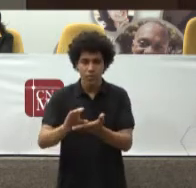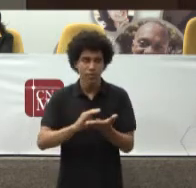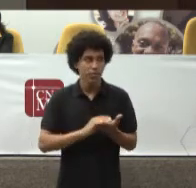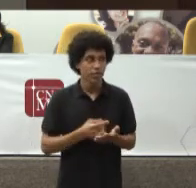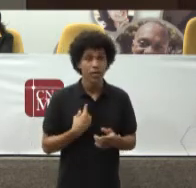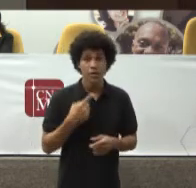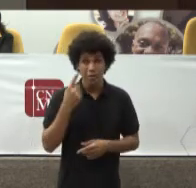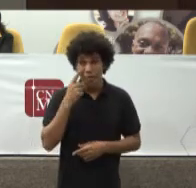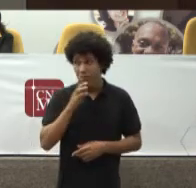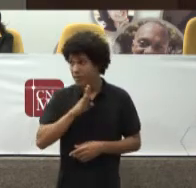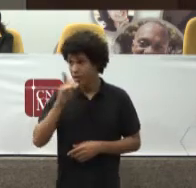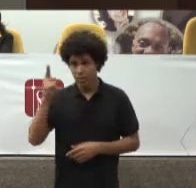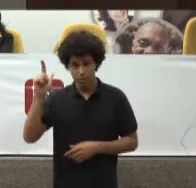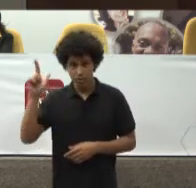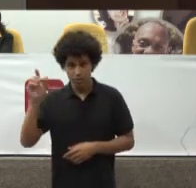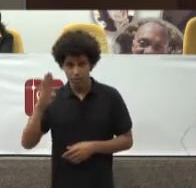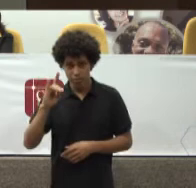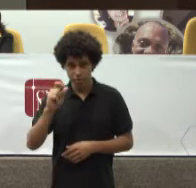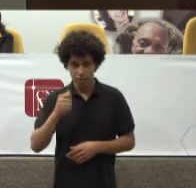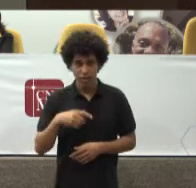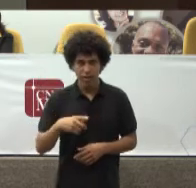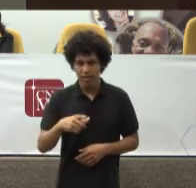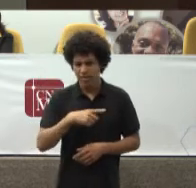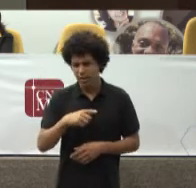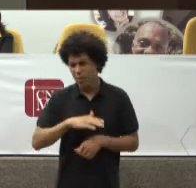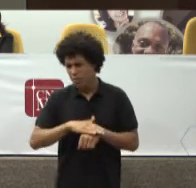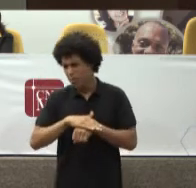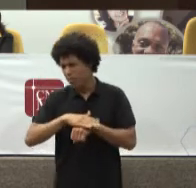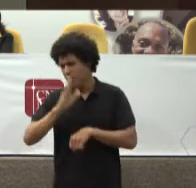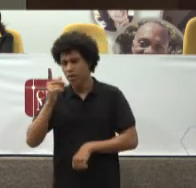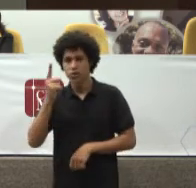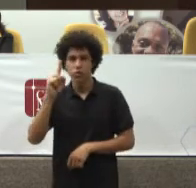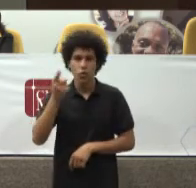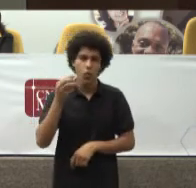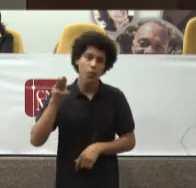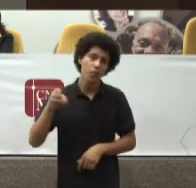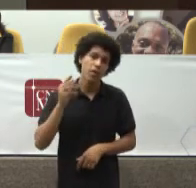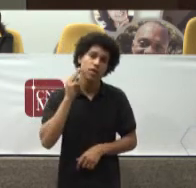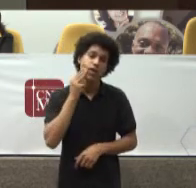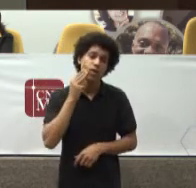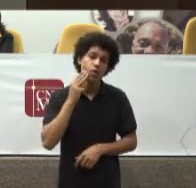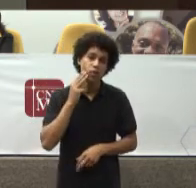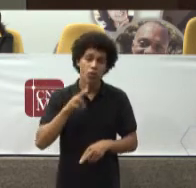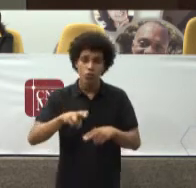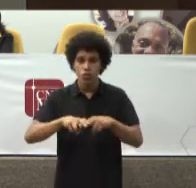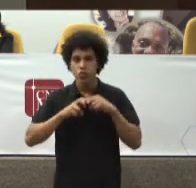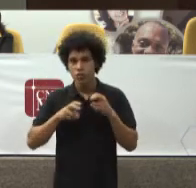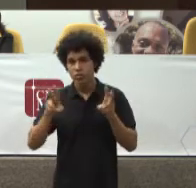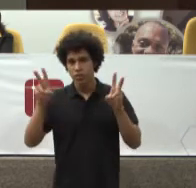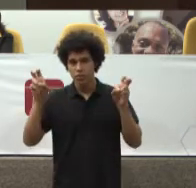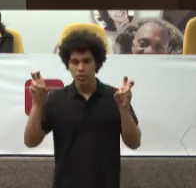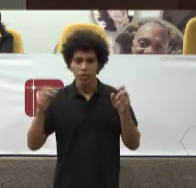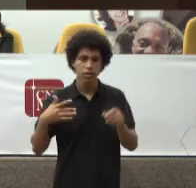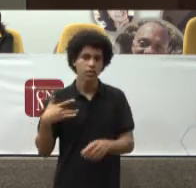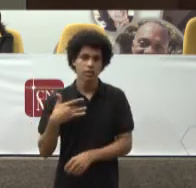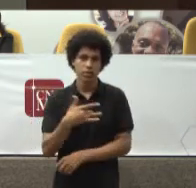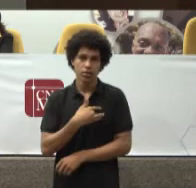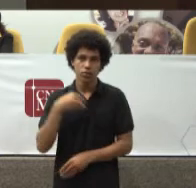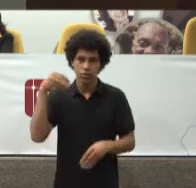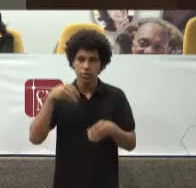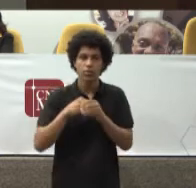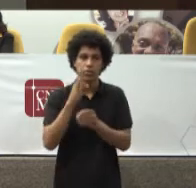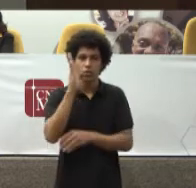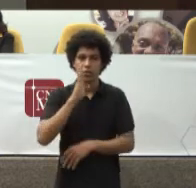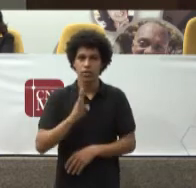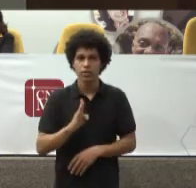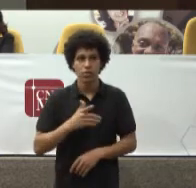Mais de 1 milhão E 700 mil Ações Sobre saúde No Brasil E isso é Extremamente Desorganizativo